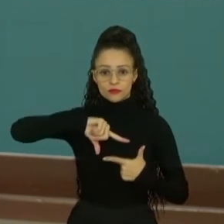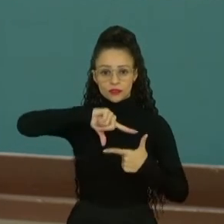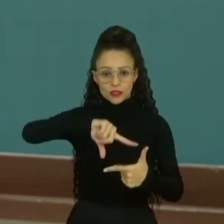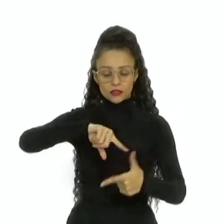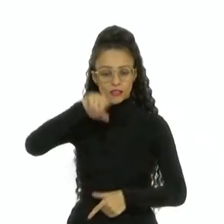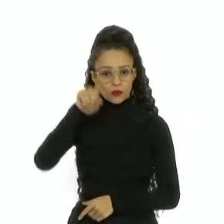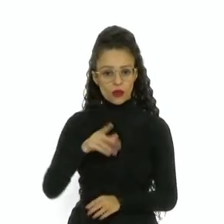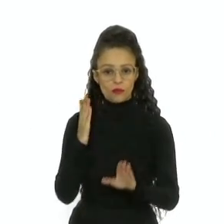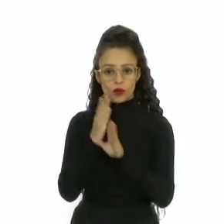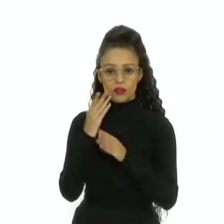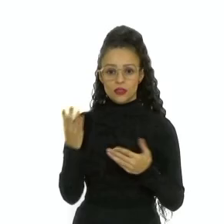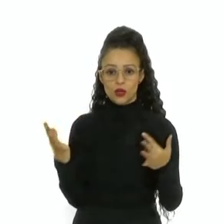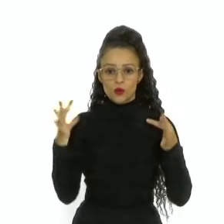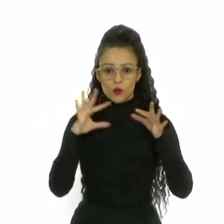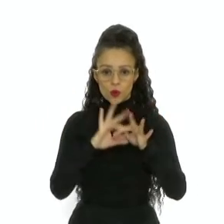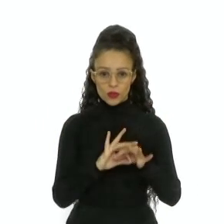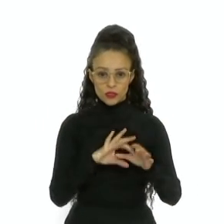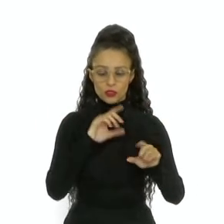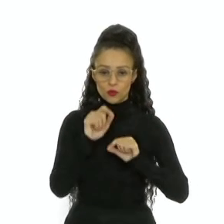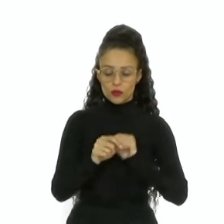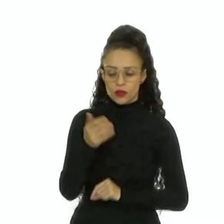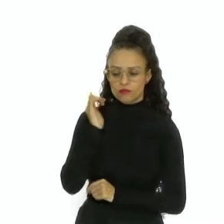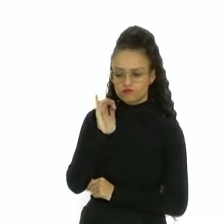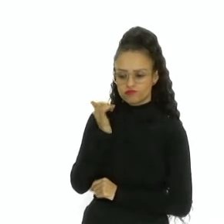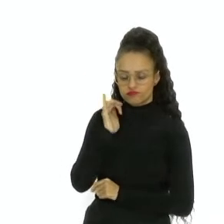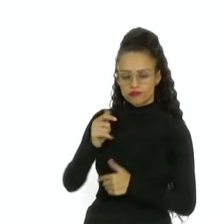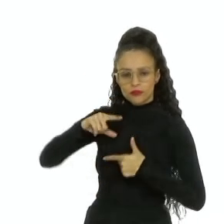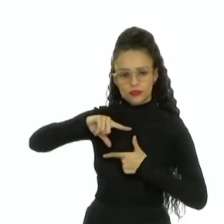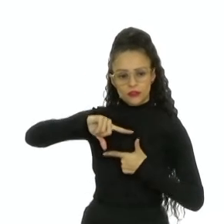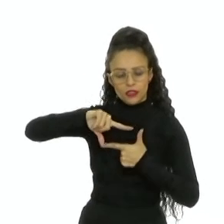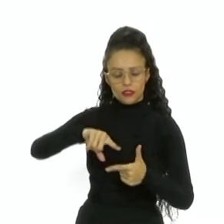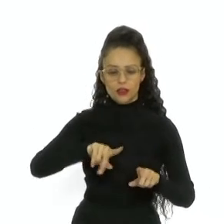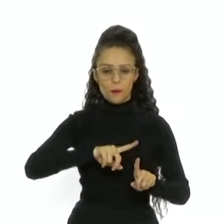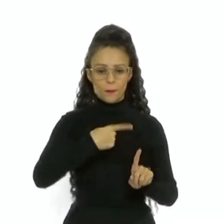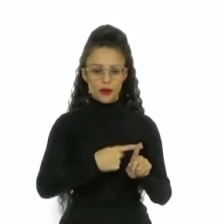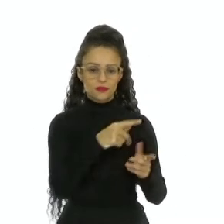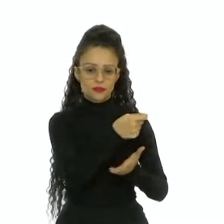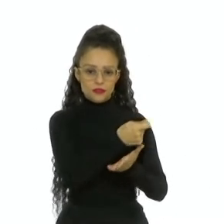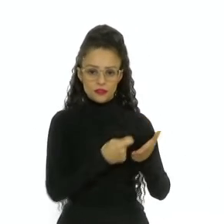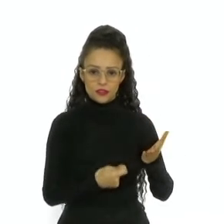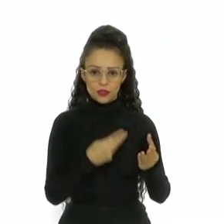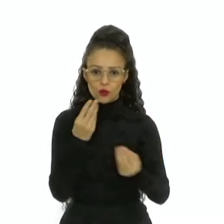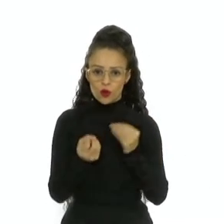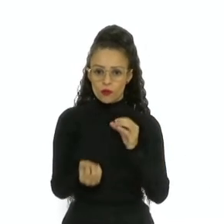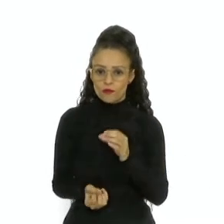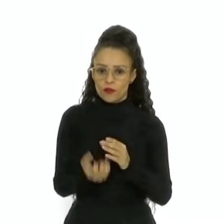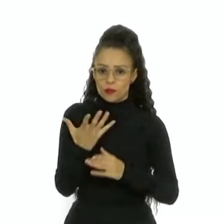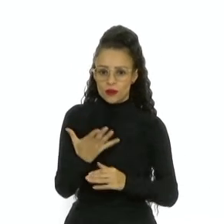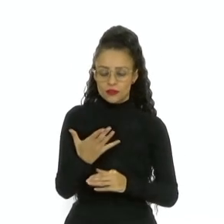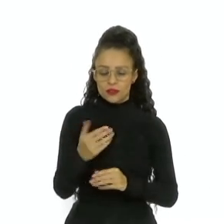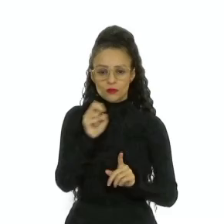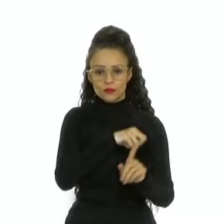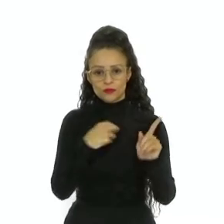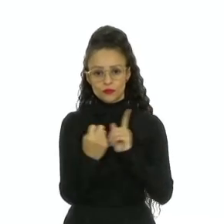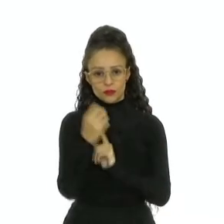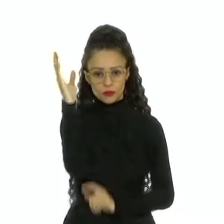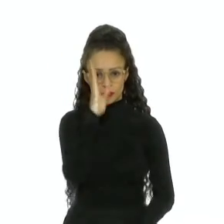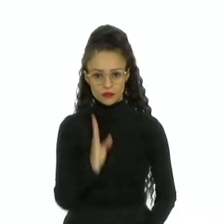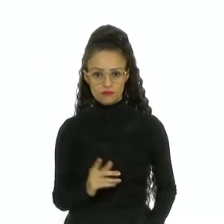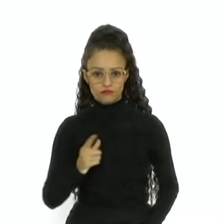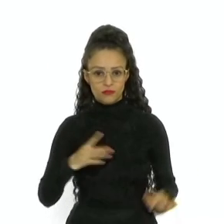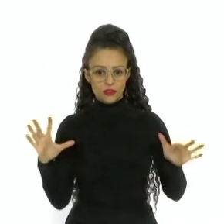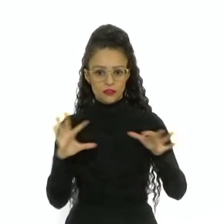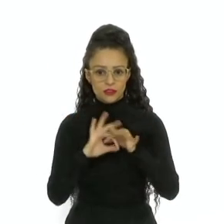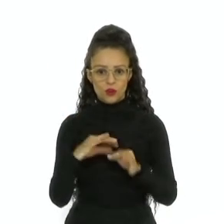resultou da conexão entre as tradições orais, escritas, presentes na formação social brasileira. Tem ligação com